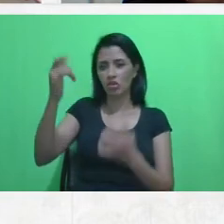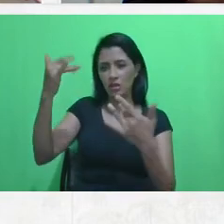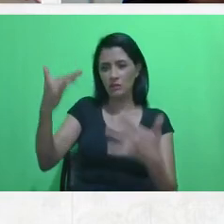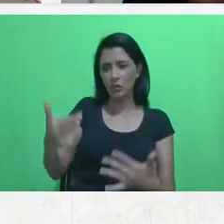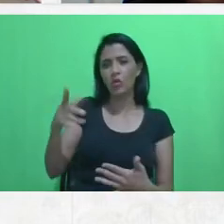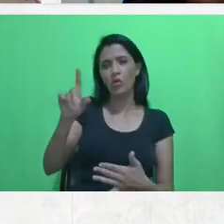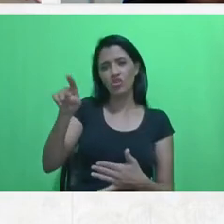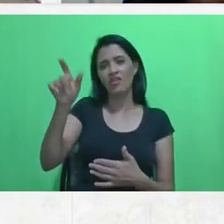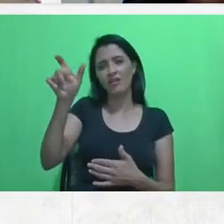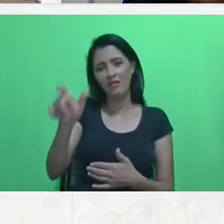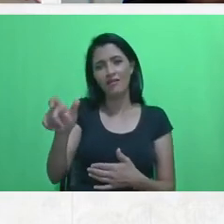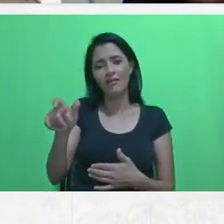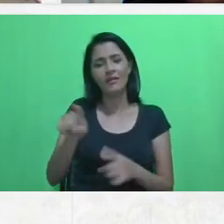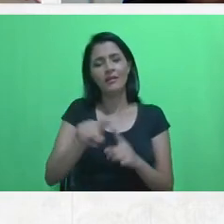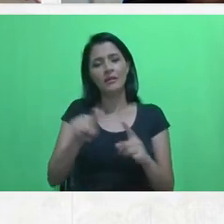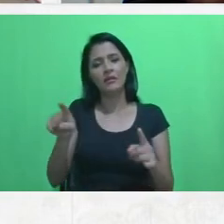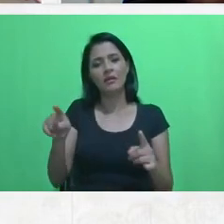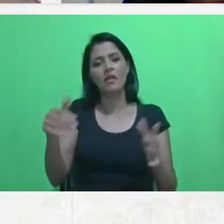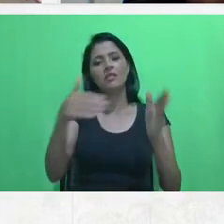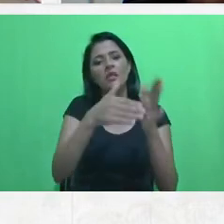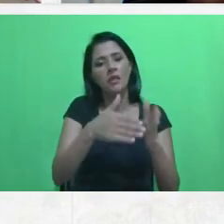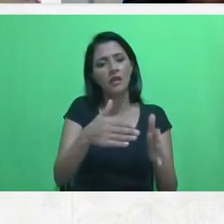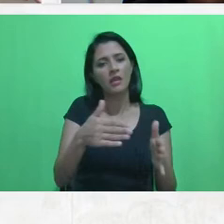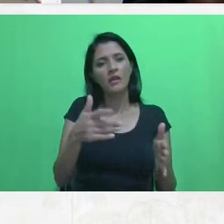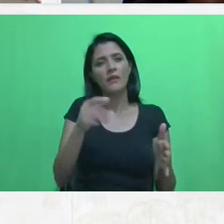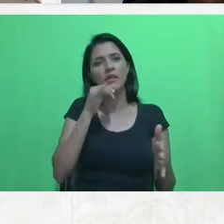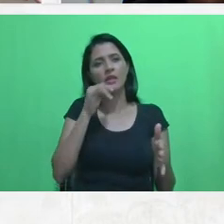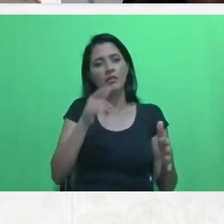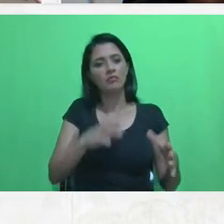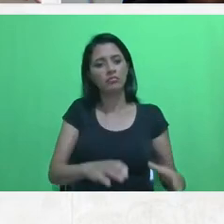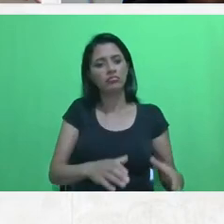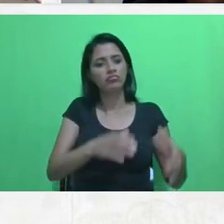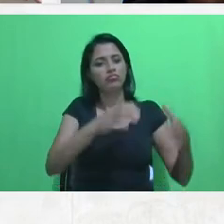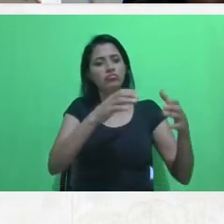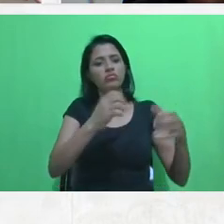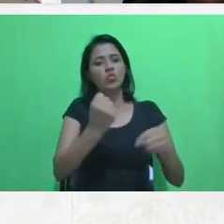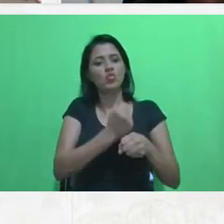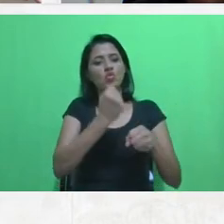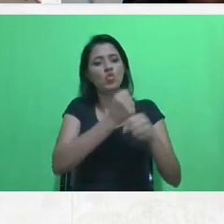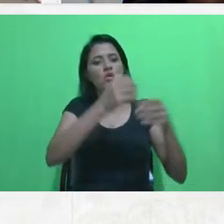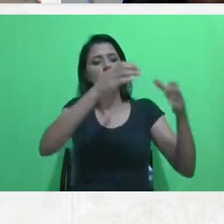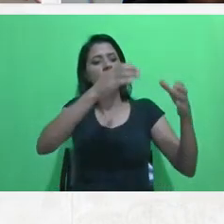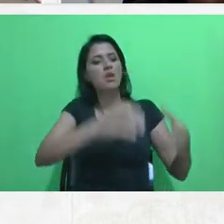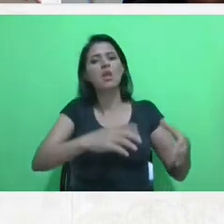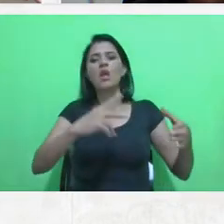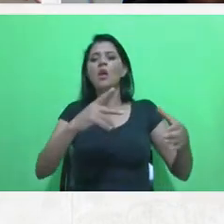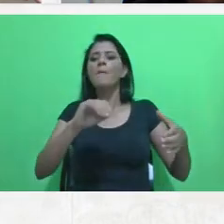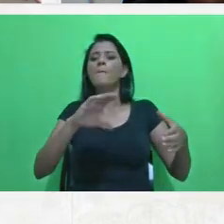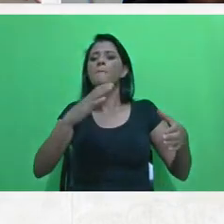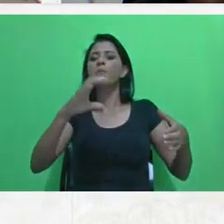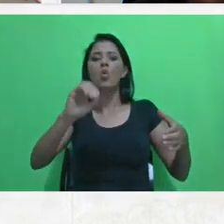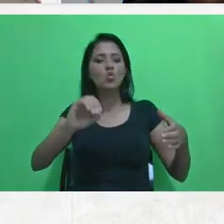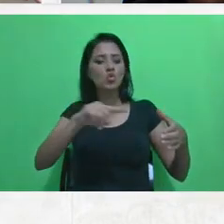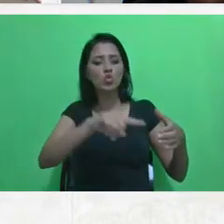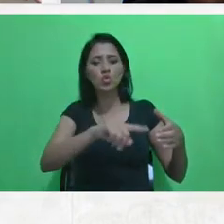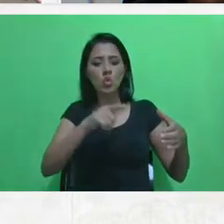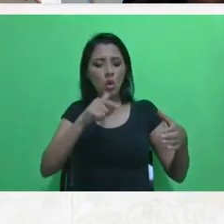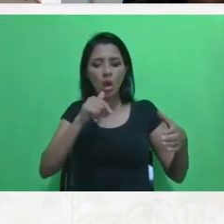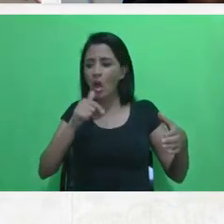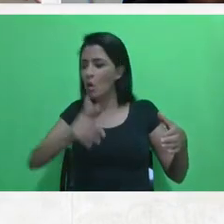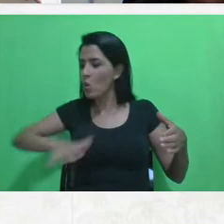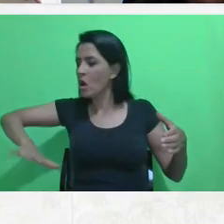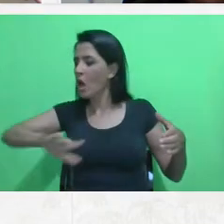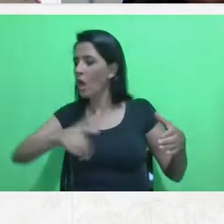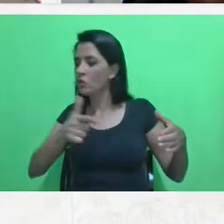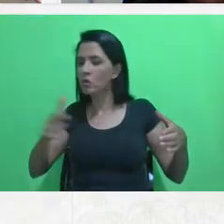fazer um poço num território que não tem água e ter dignidade, porque o mundo moderno é infraestruturado, essa